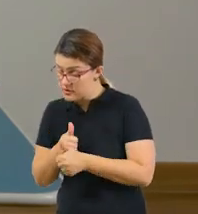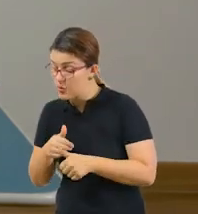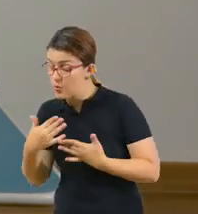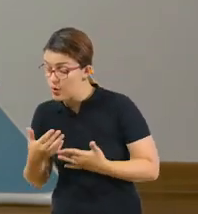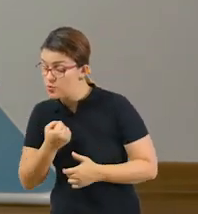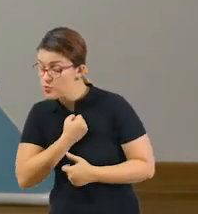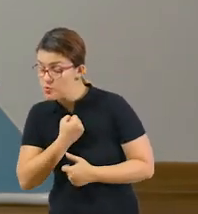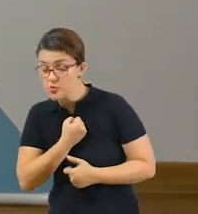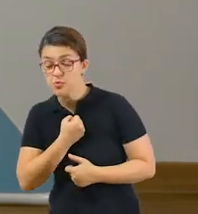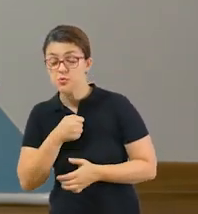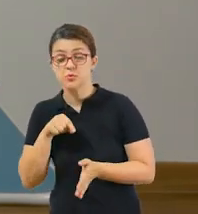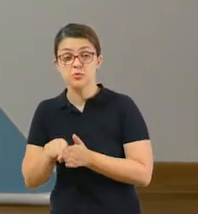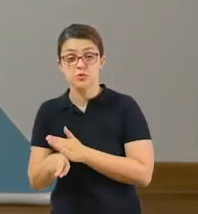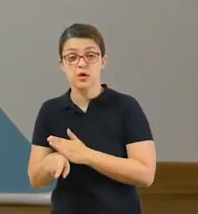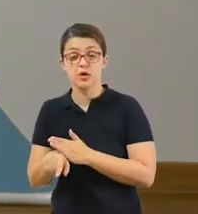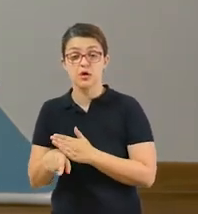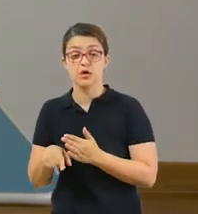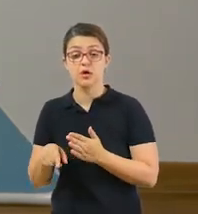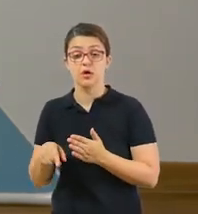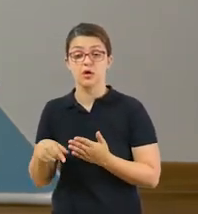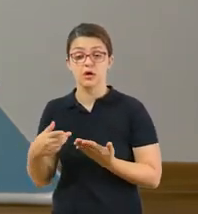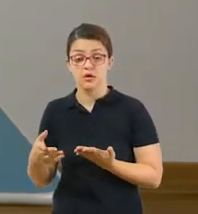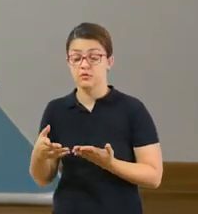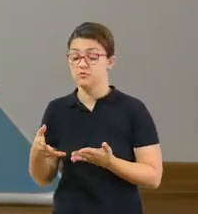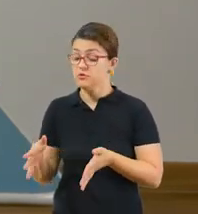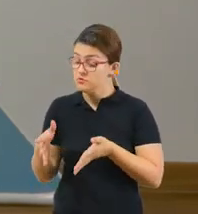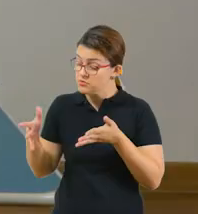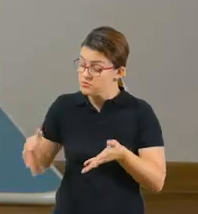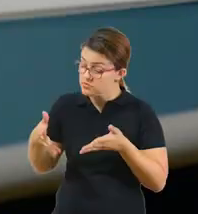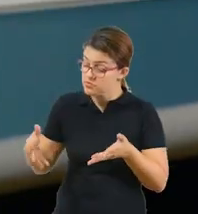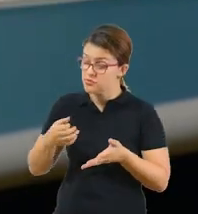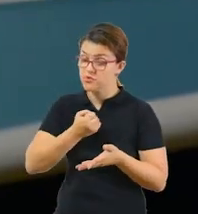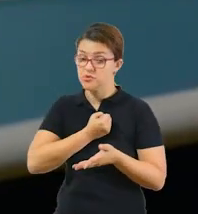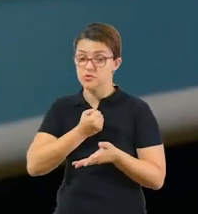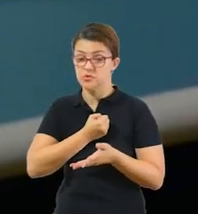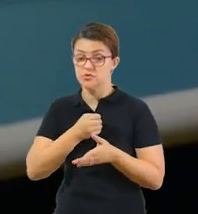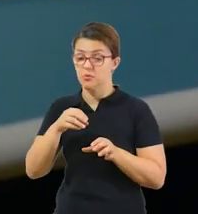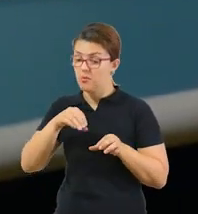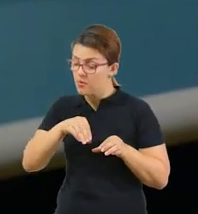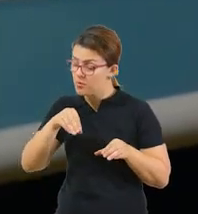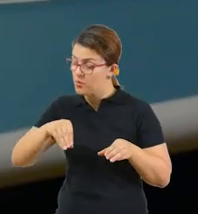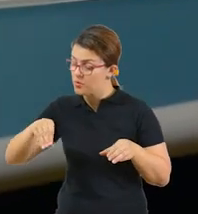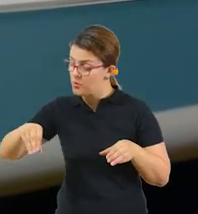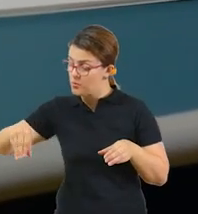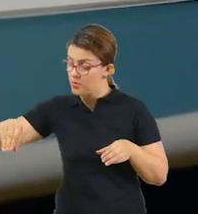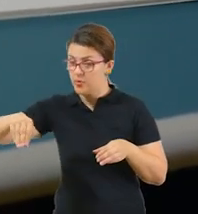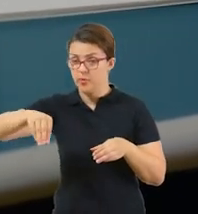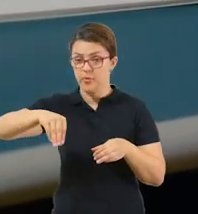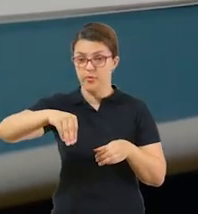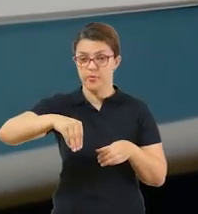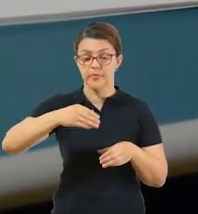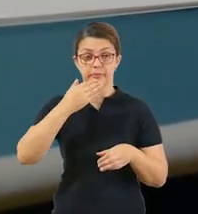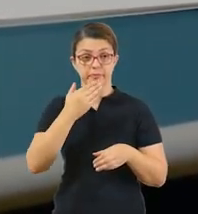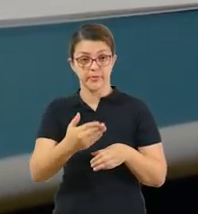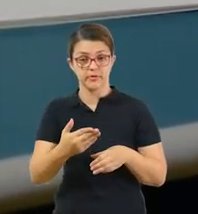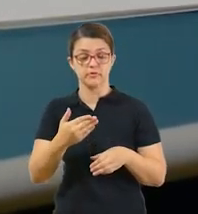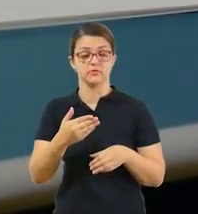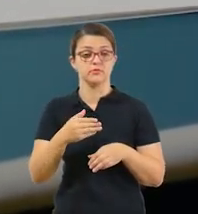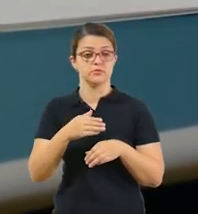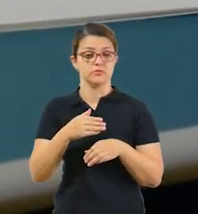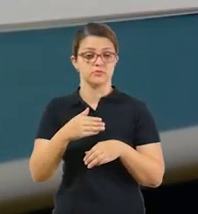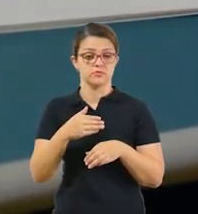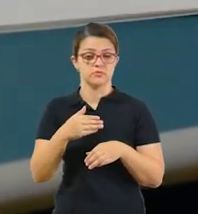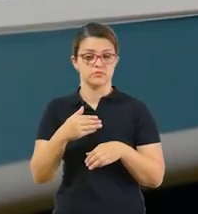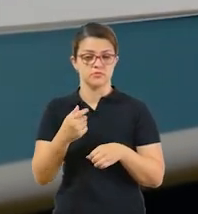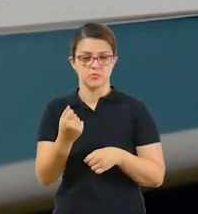você vai acompanhando com a criança. Que número que é esse? Que número chegou no três? Vai explorando os números, vai explorando a sequência.